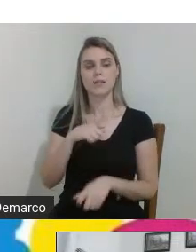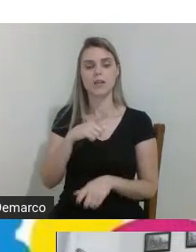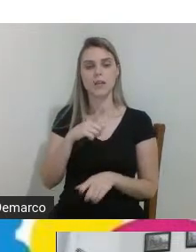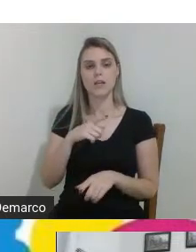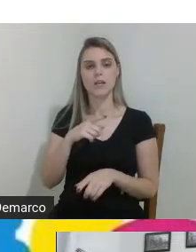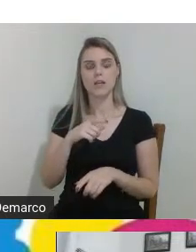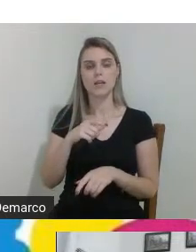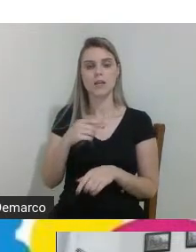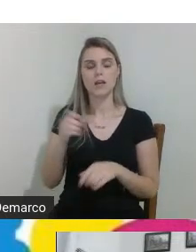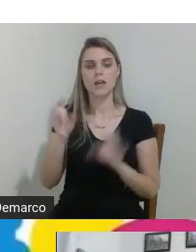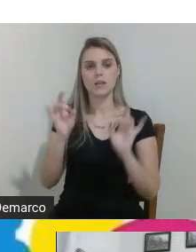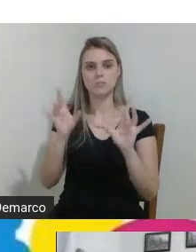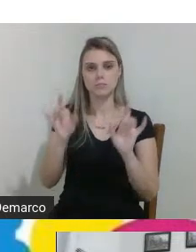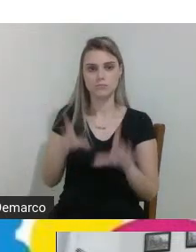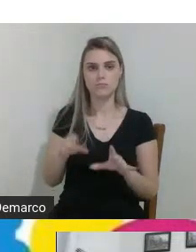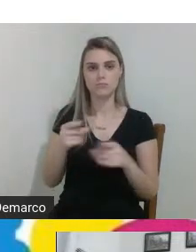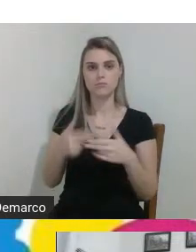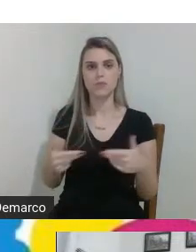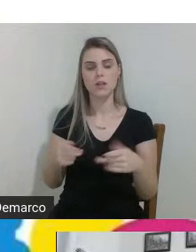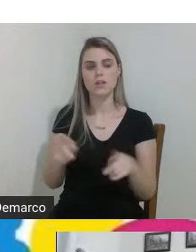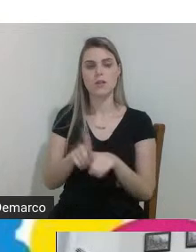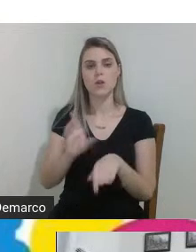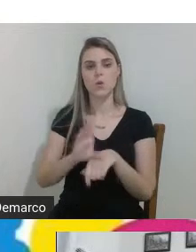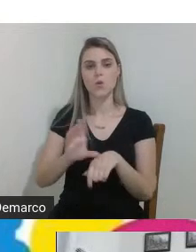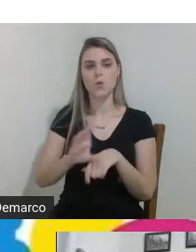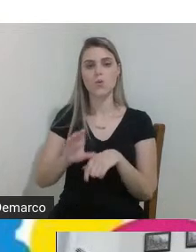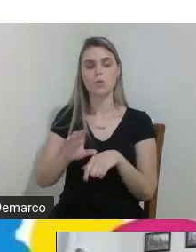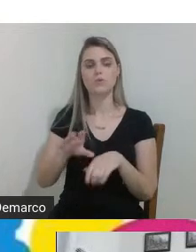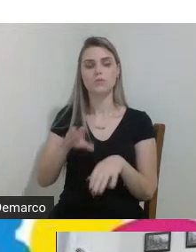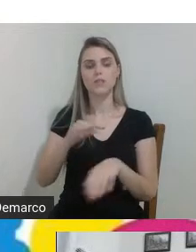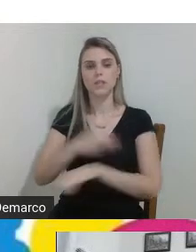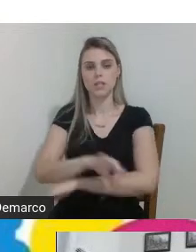especializações e o curso superior em engenharia mecânica